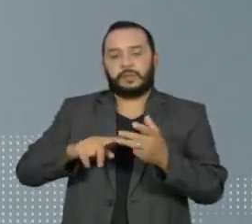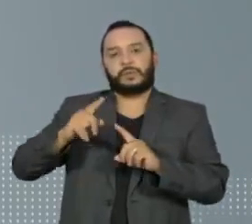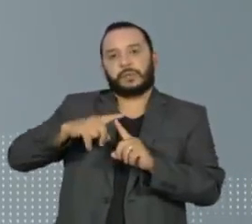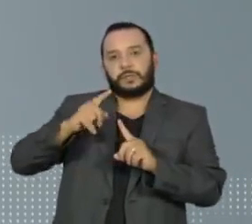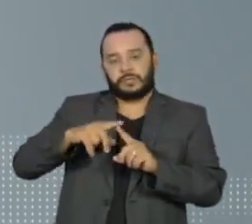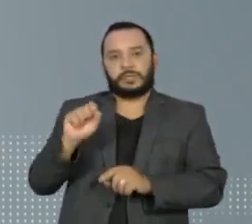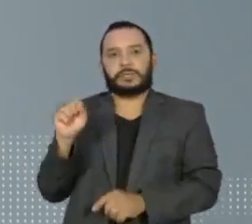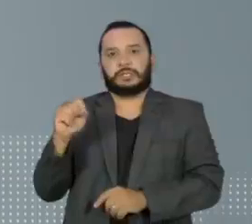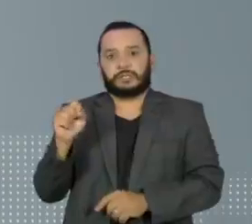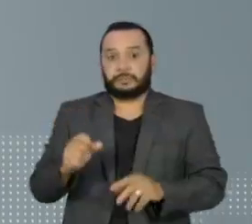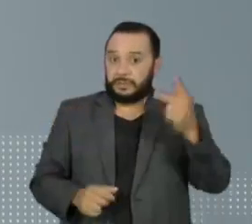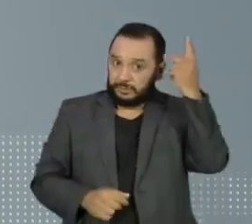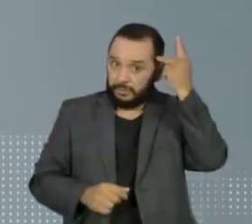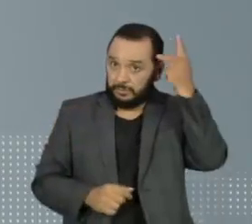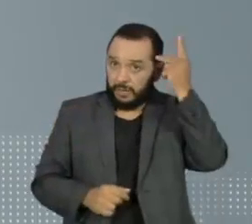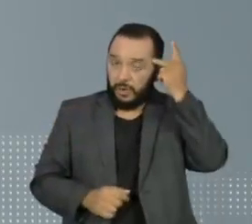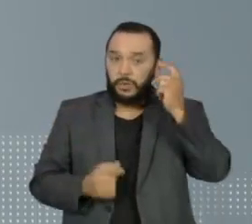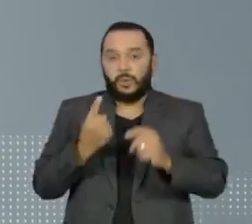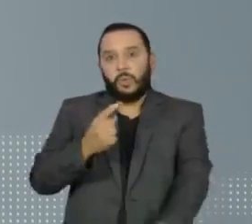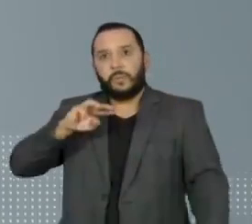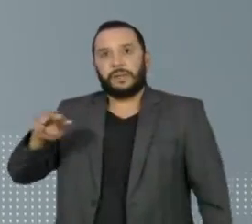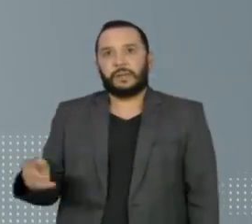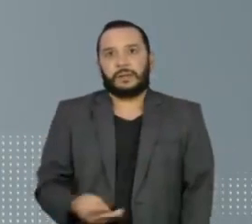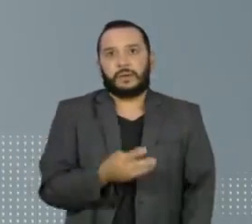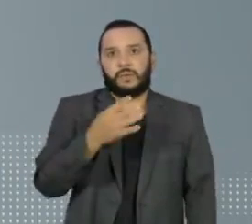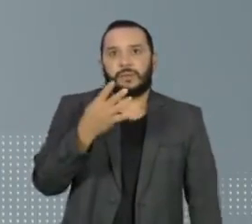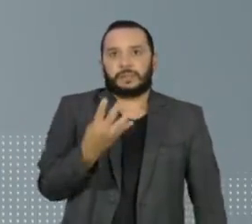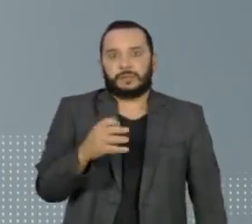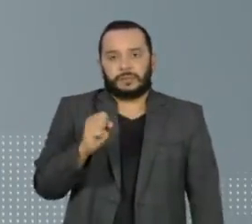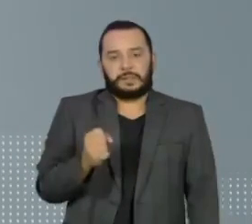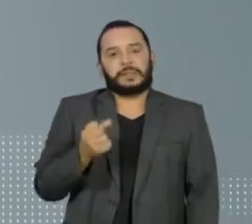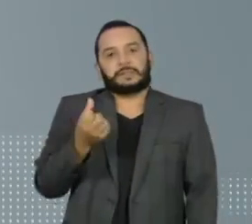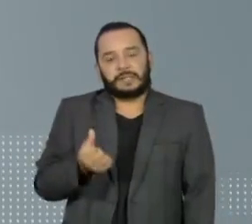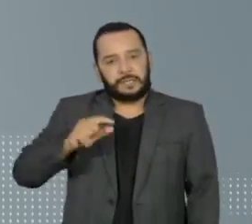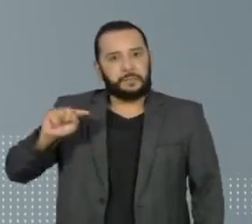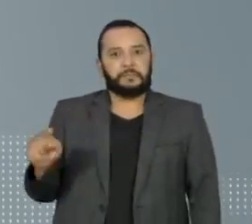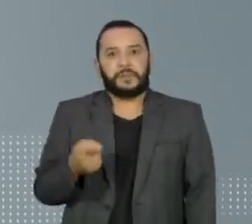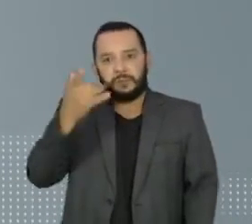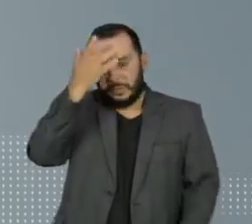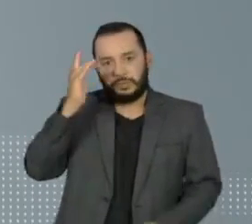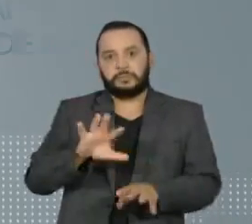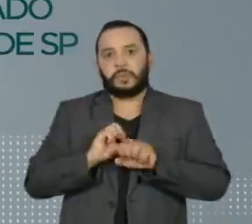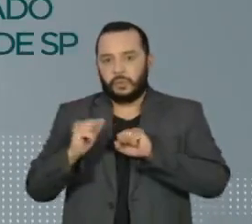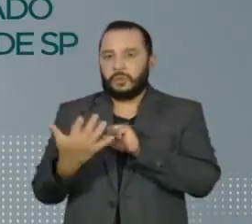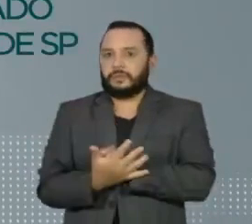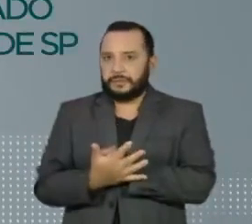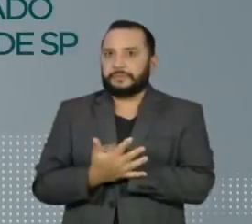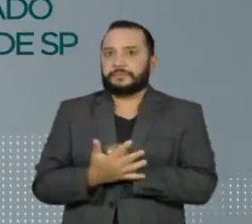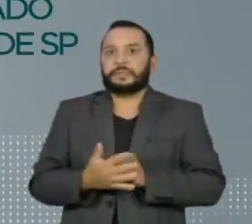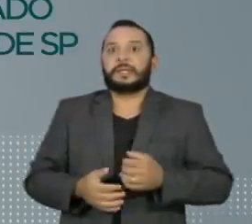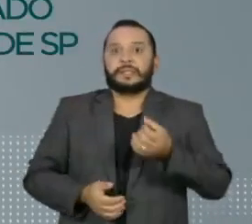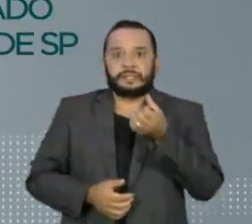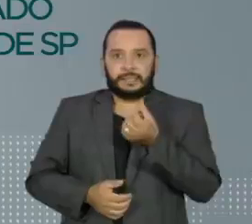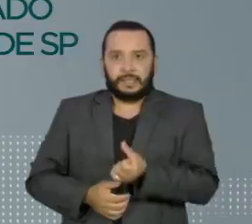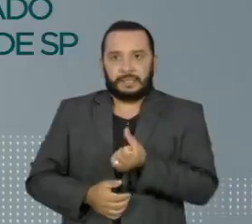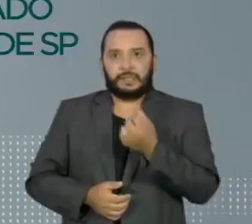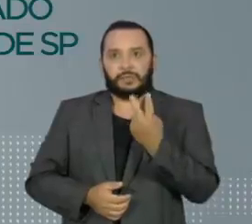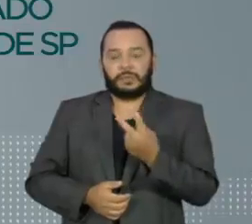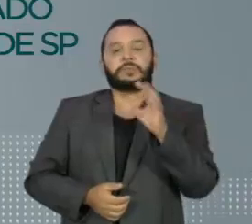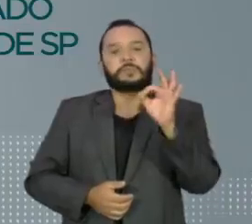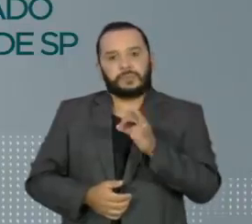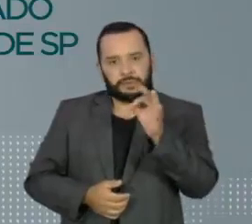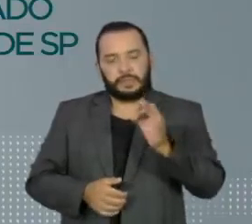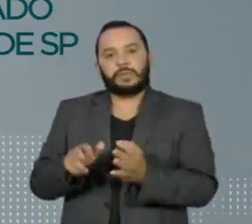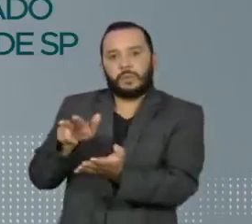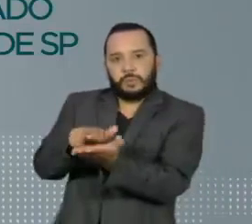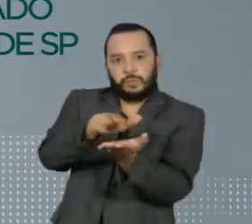Em São Paulo, são mais de 1,486 mil casos, com 62% das